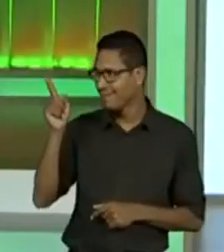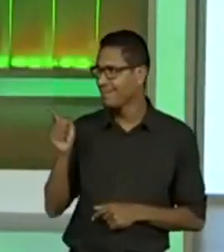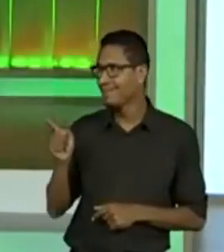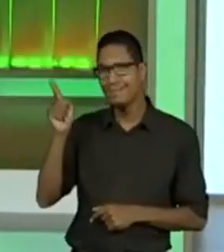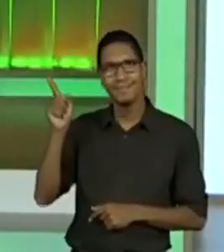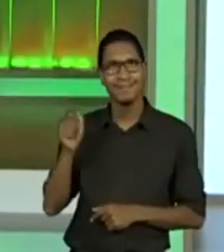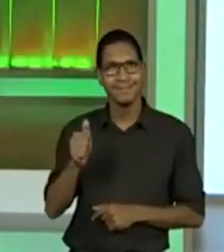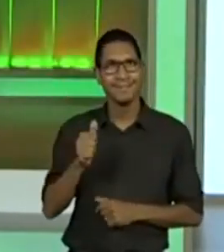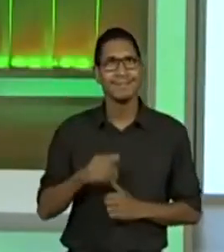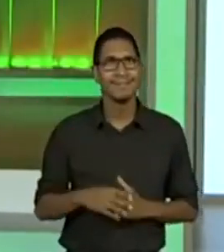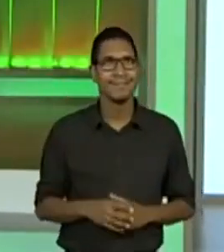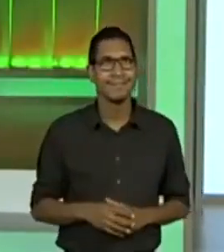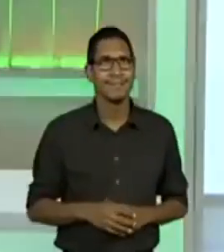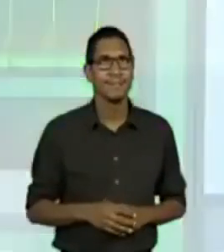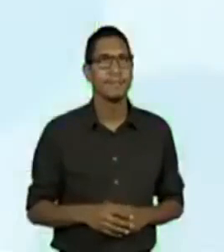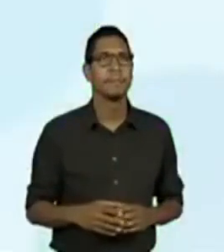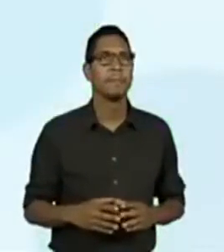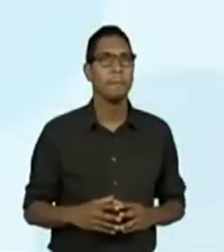Voltando.